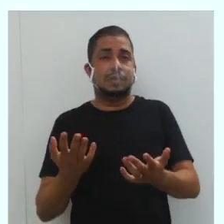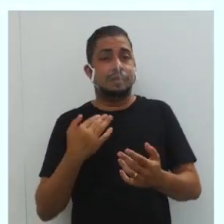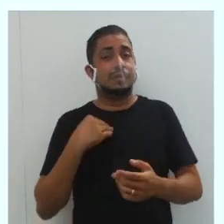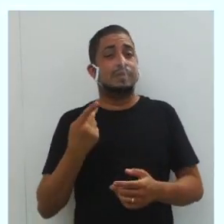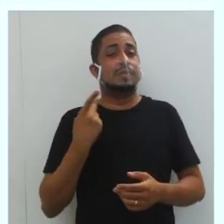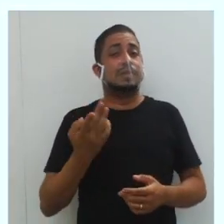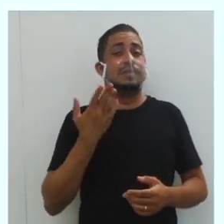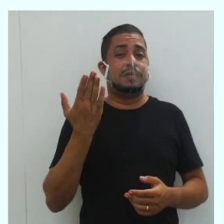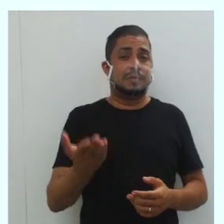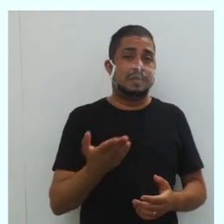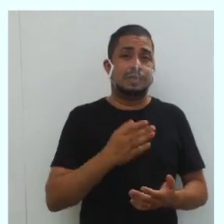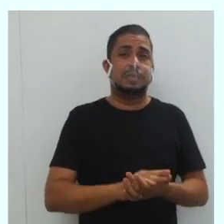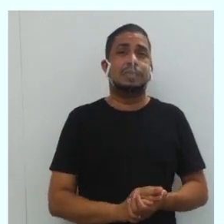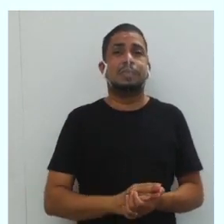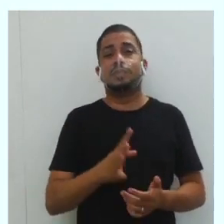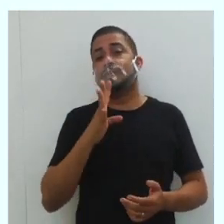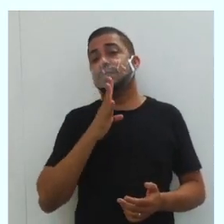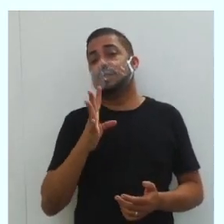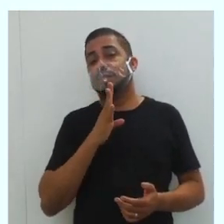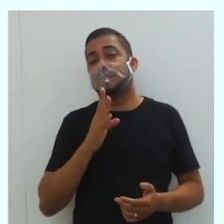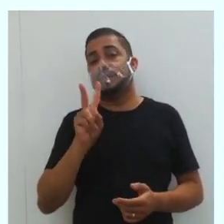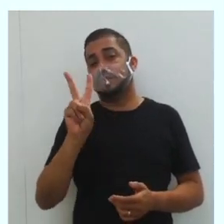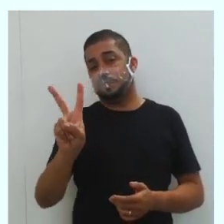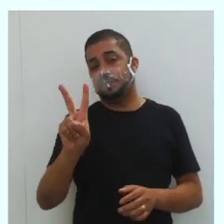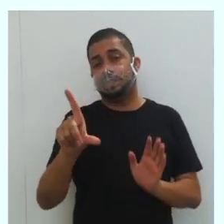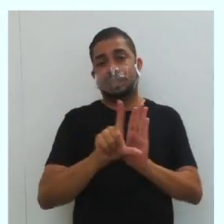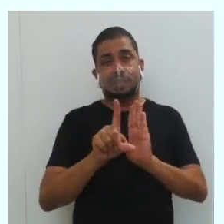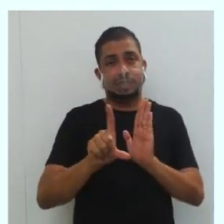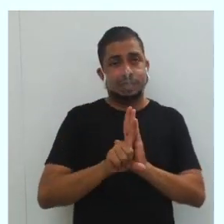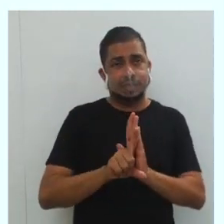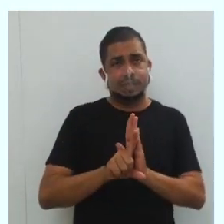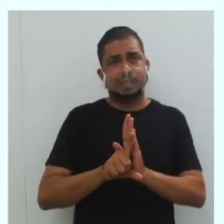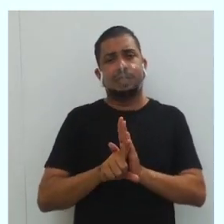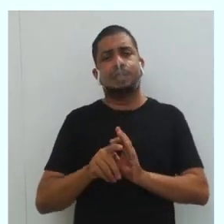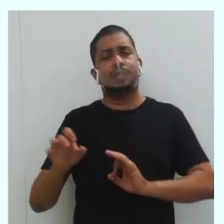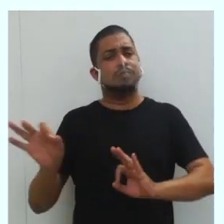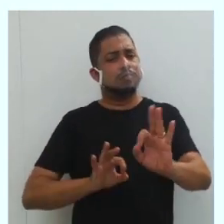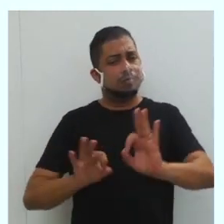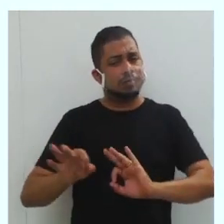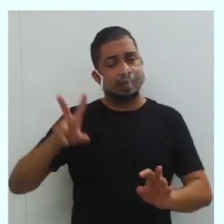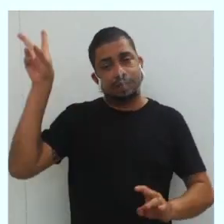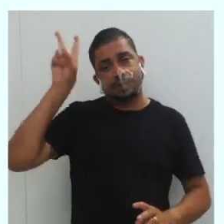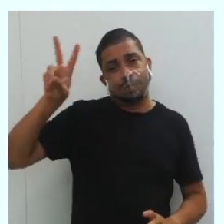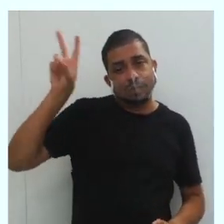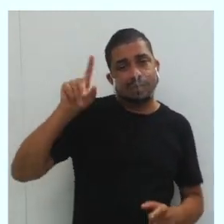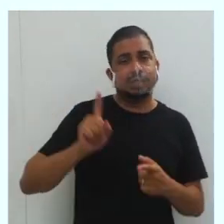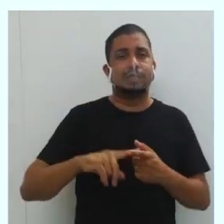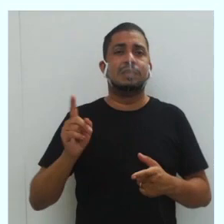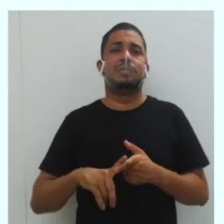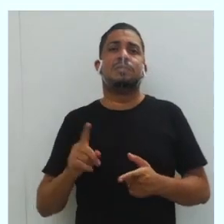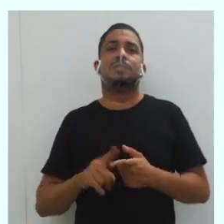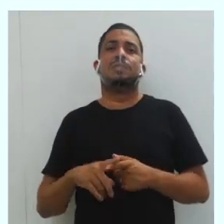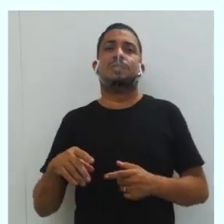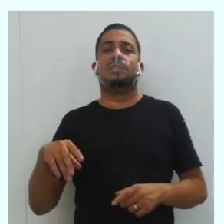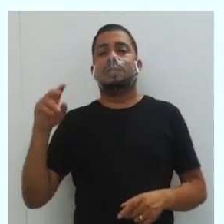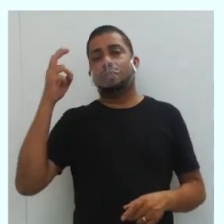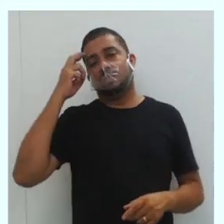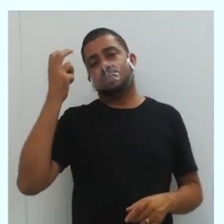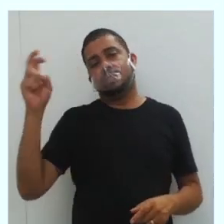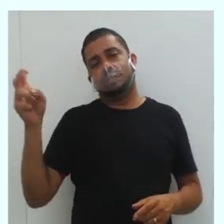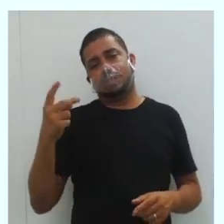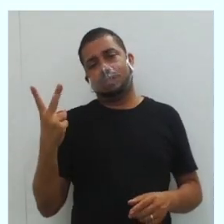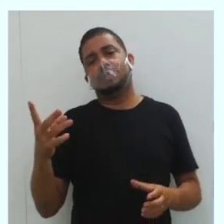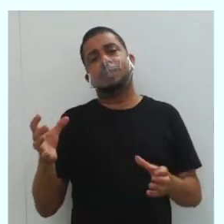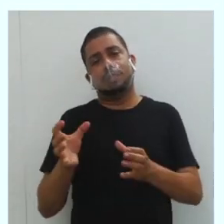aquilo que eu falei a vocês. Vamos conhecer duas leis que tratam da história e da cultura de duas